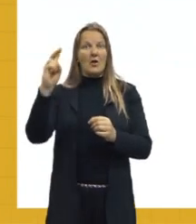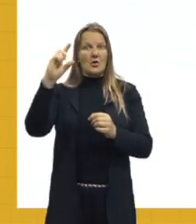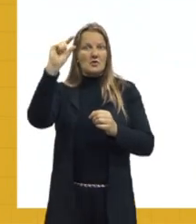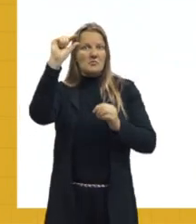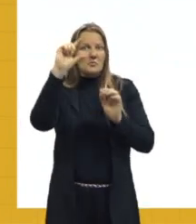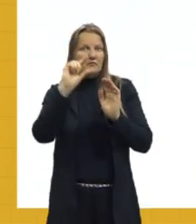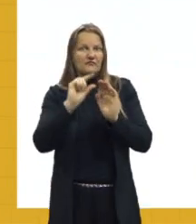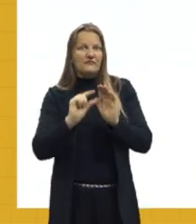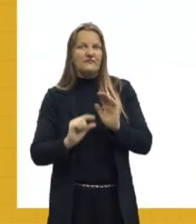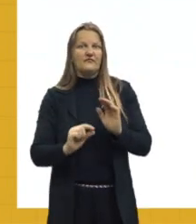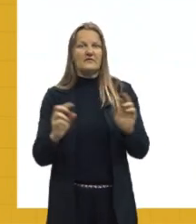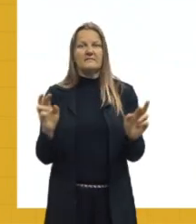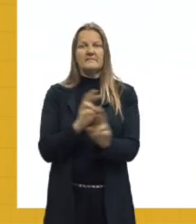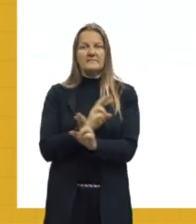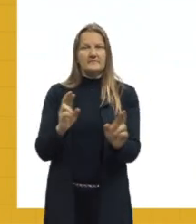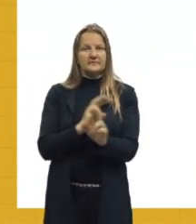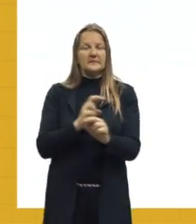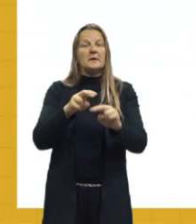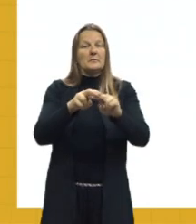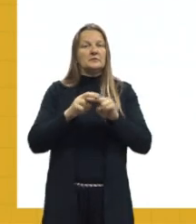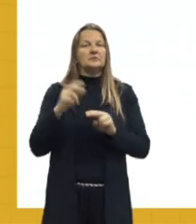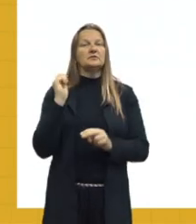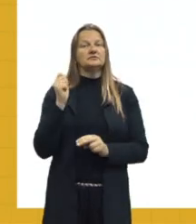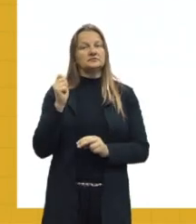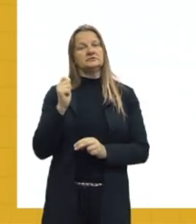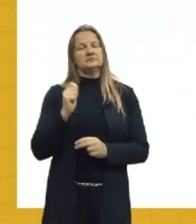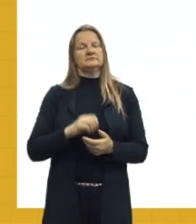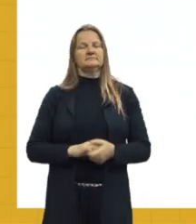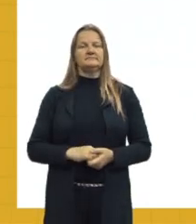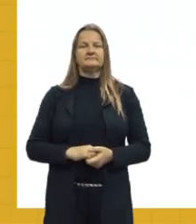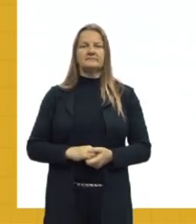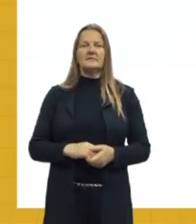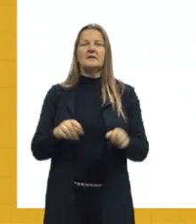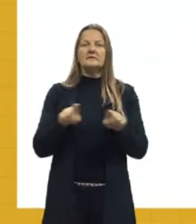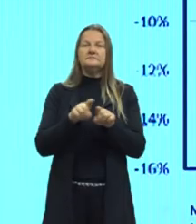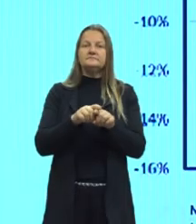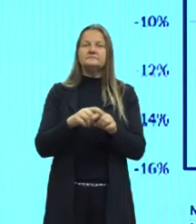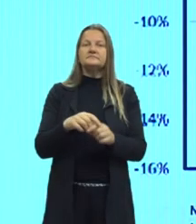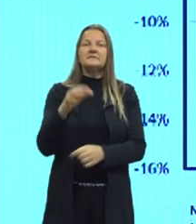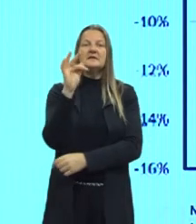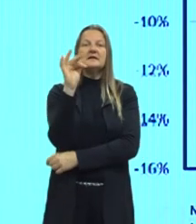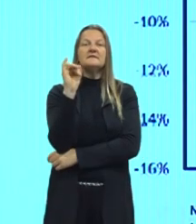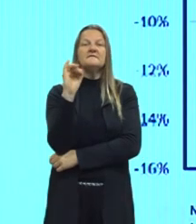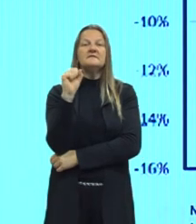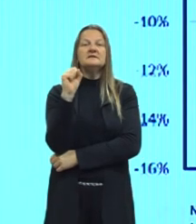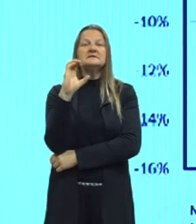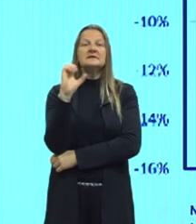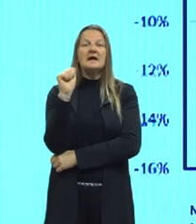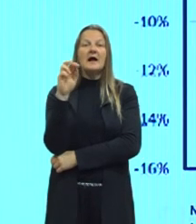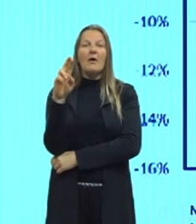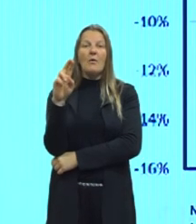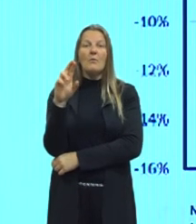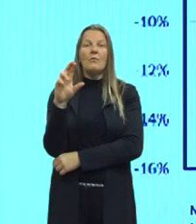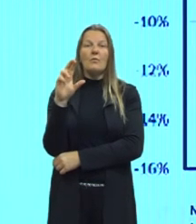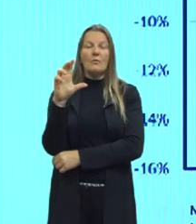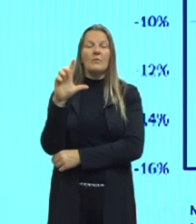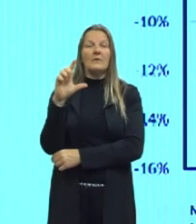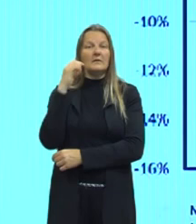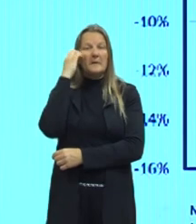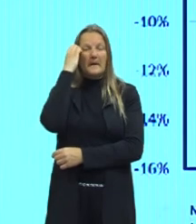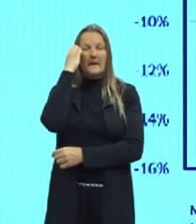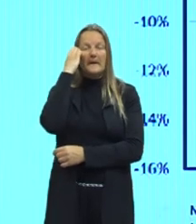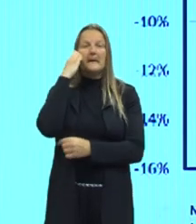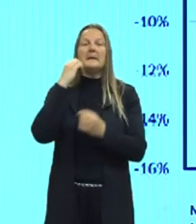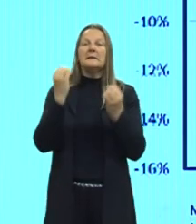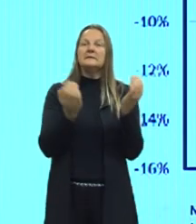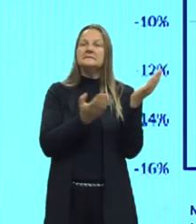relações aí com isso aí. Trago aqui o déficit fiscal, né, o histórico aqui de 61 a 2017, que